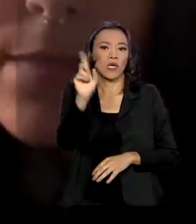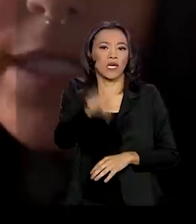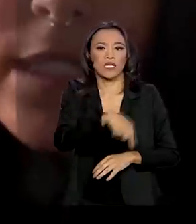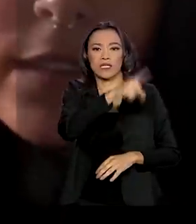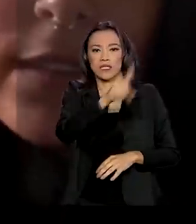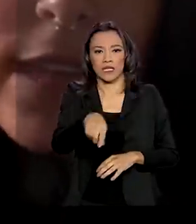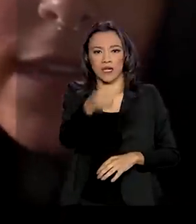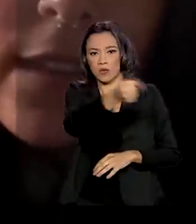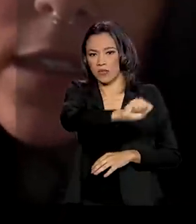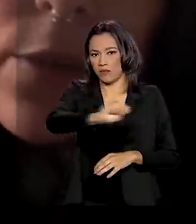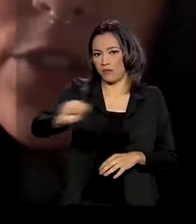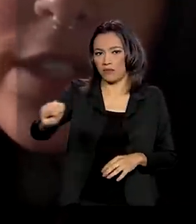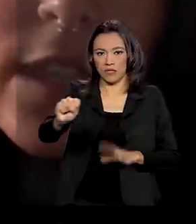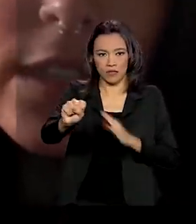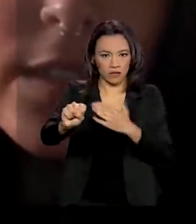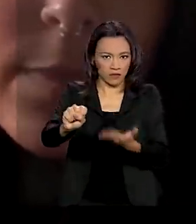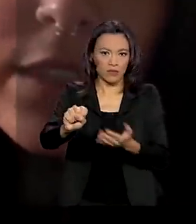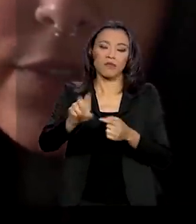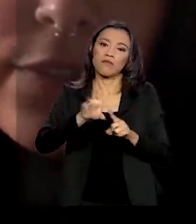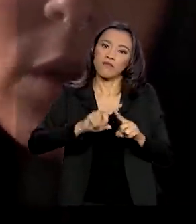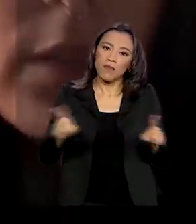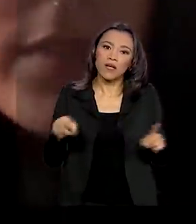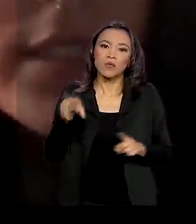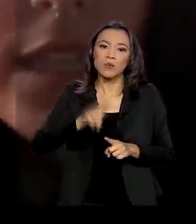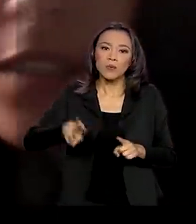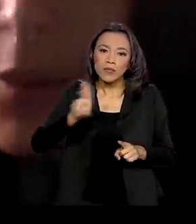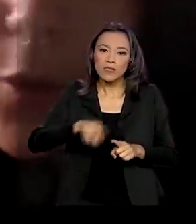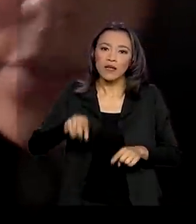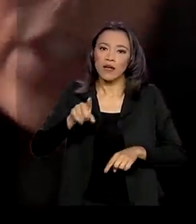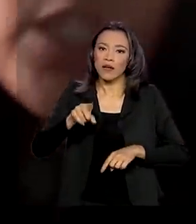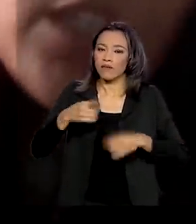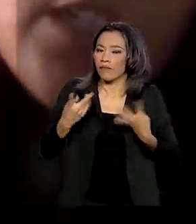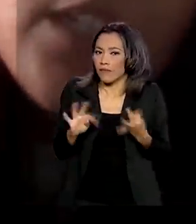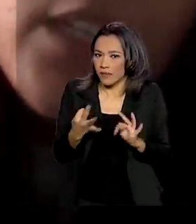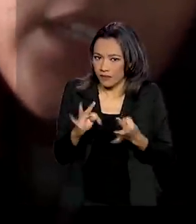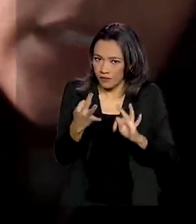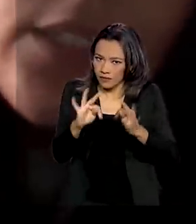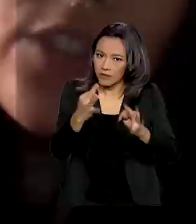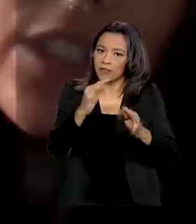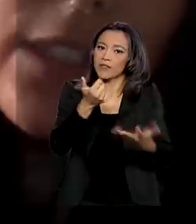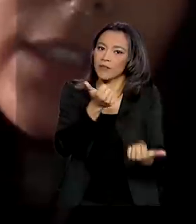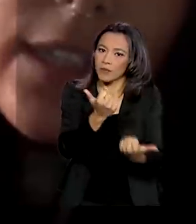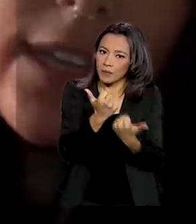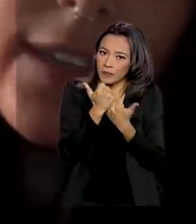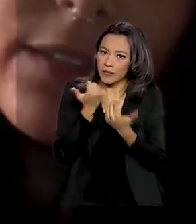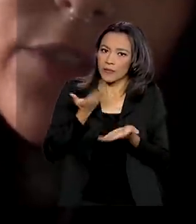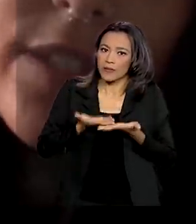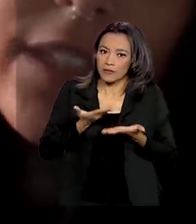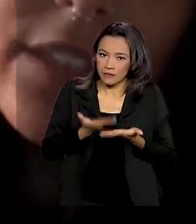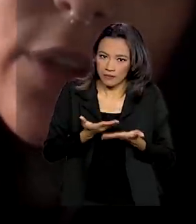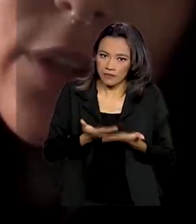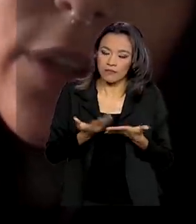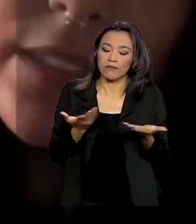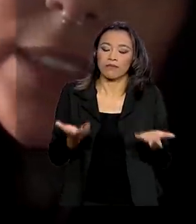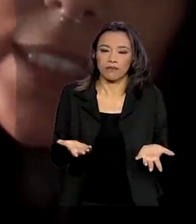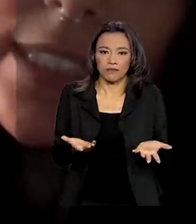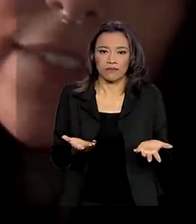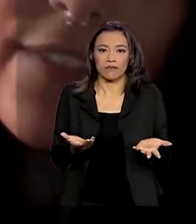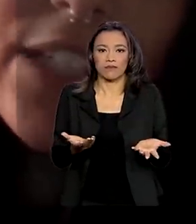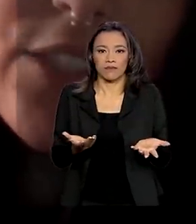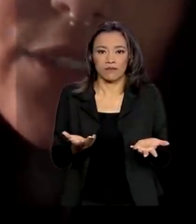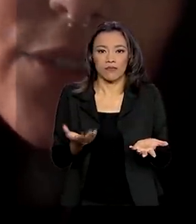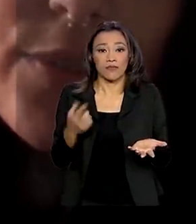o semestre, mas sim tentar utilizar das plataformas, da tecnologia e de certa forma